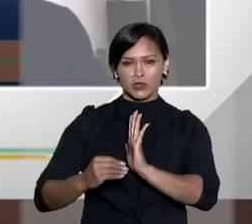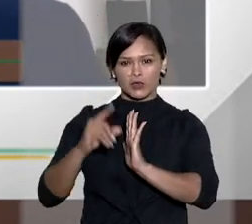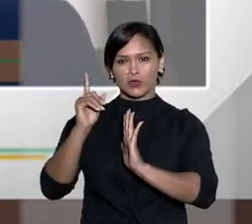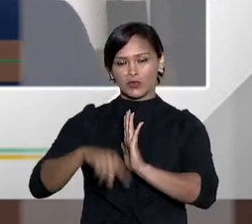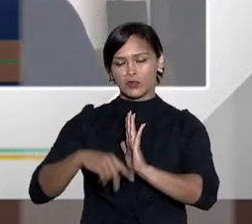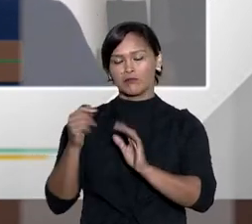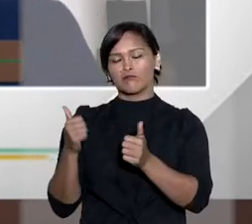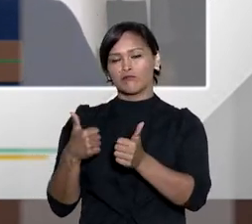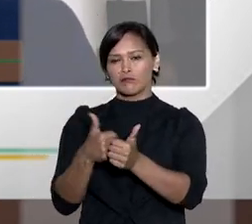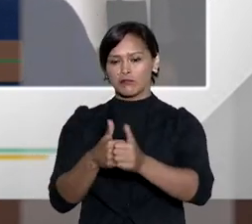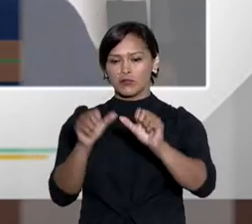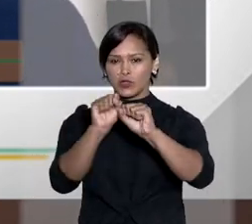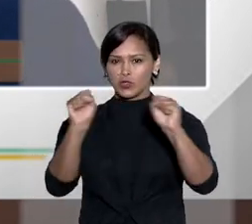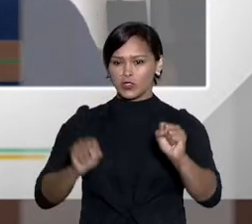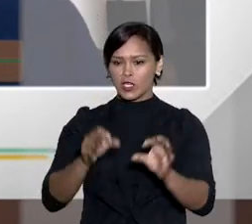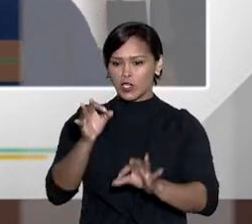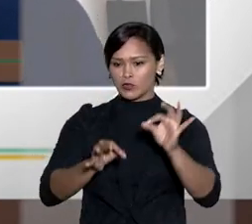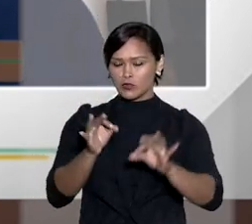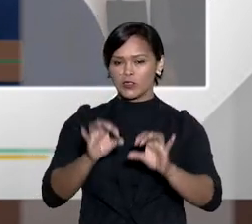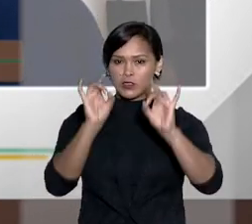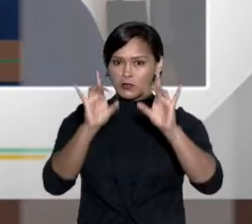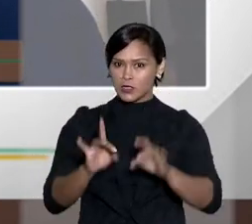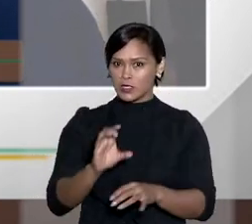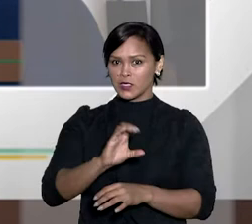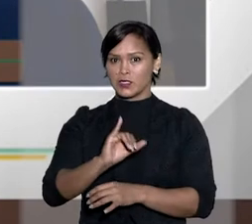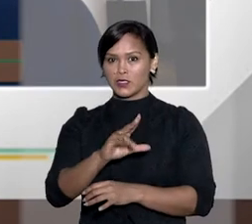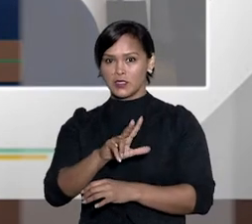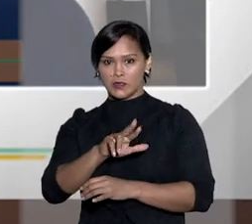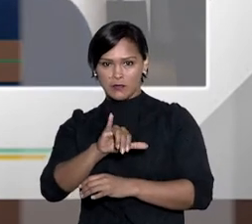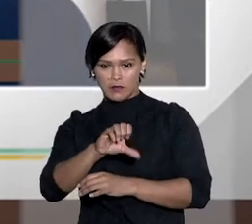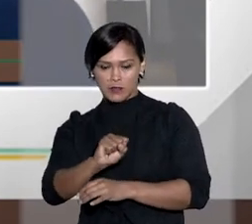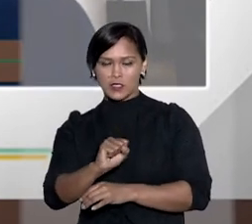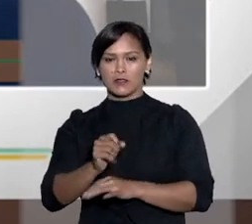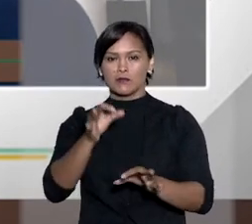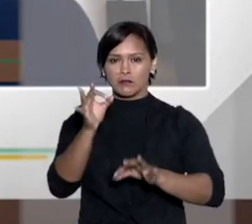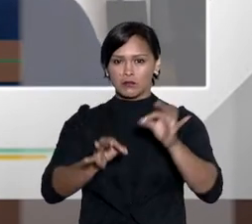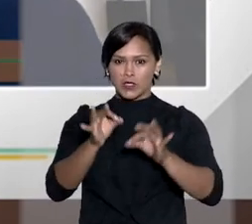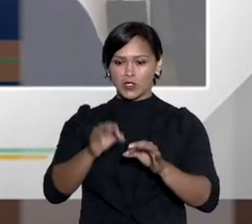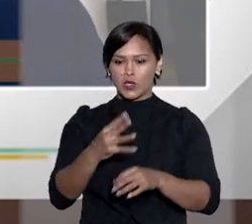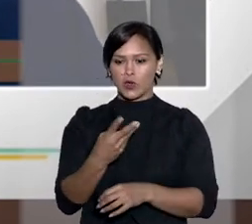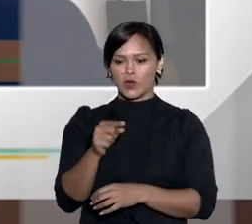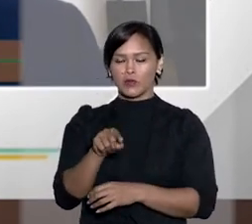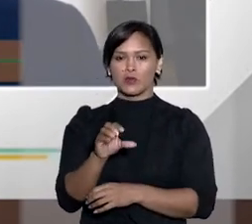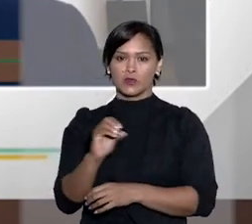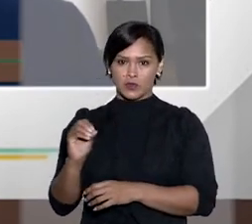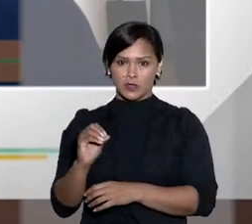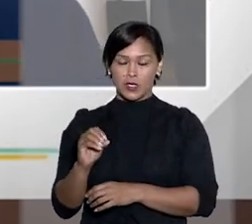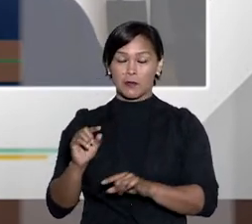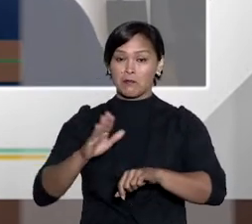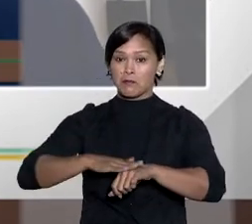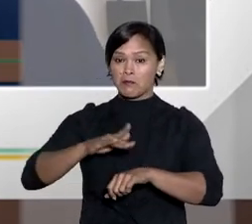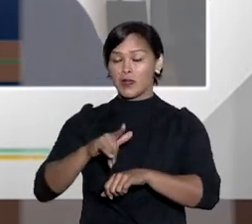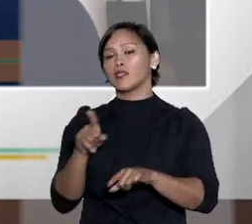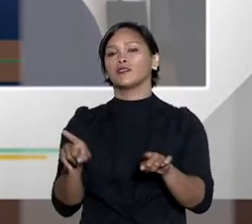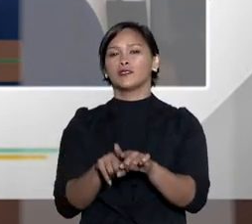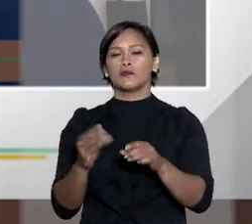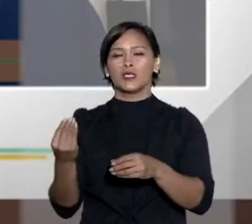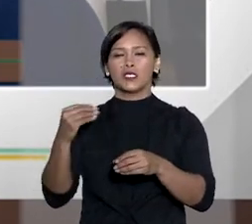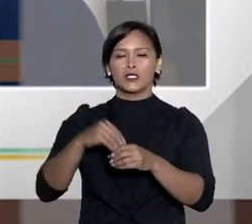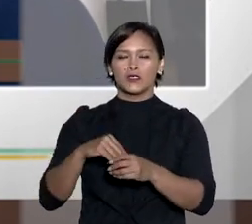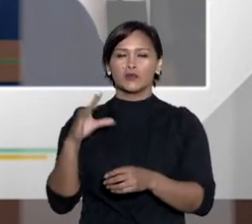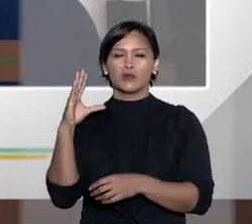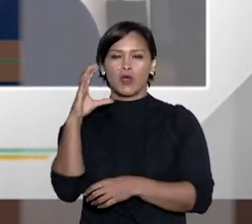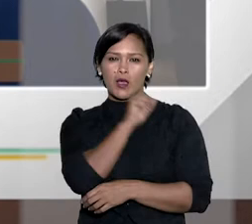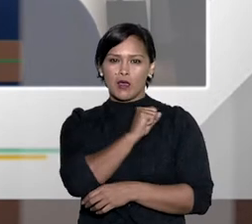conduzir o sistema dos juizados especiais cíveis para o judiciário 4.0, mais inclusivo, eficiente,